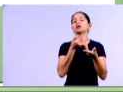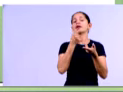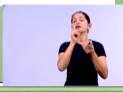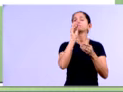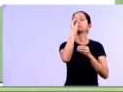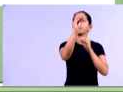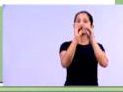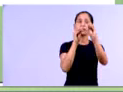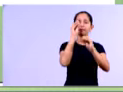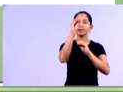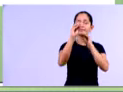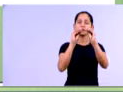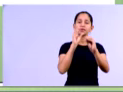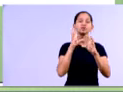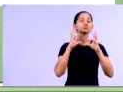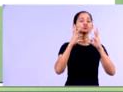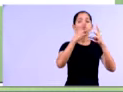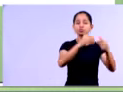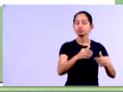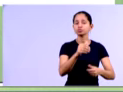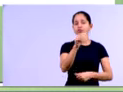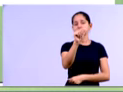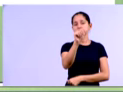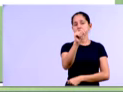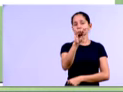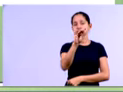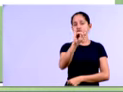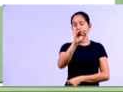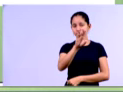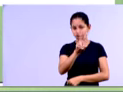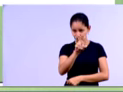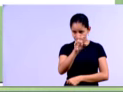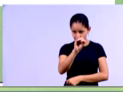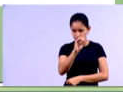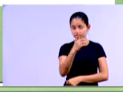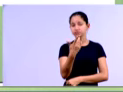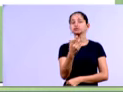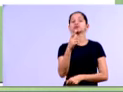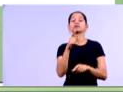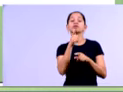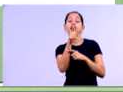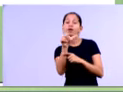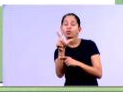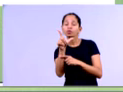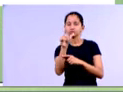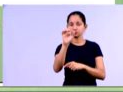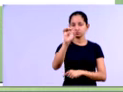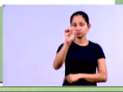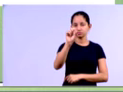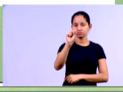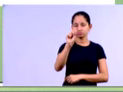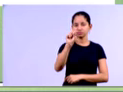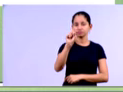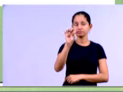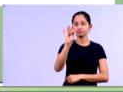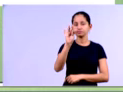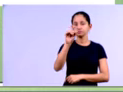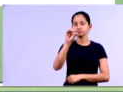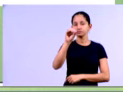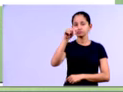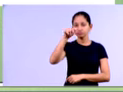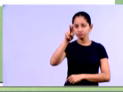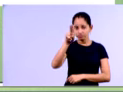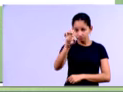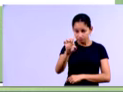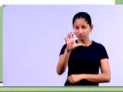eles estão investidos no ativo, ó. E na conta estoques, a empresa tem investido 38,36%